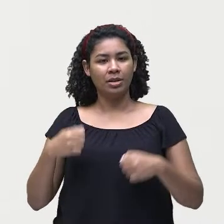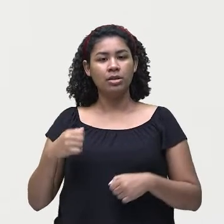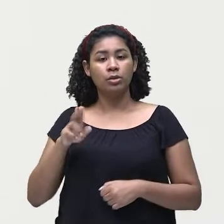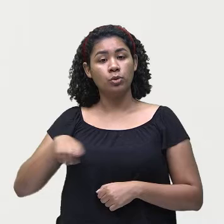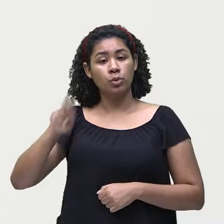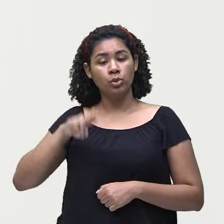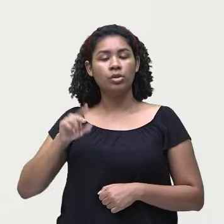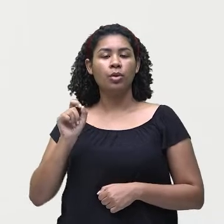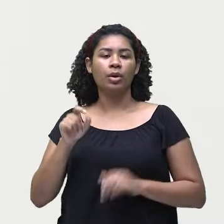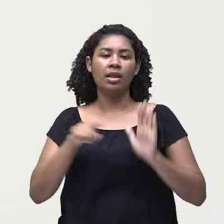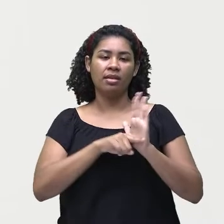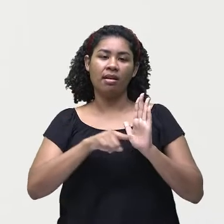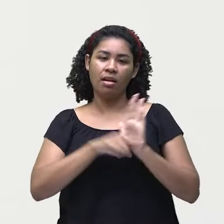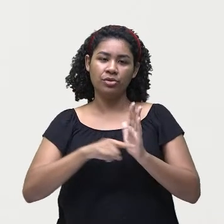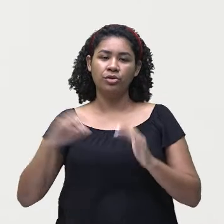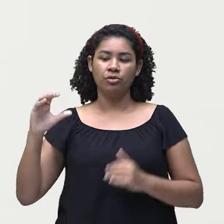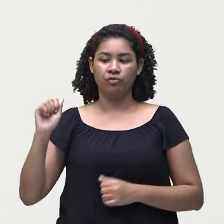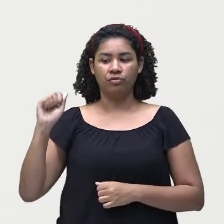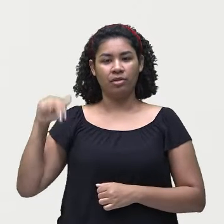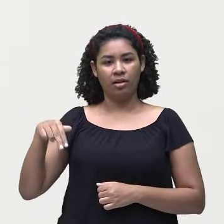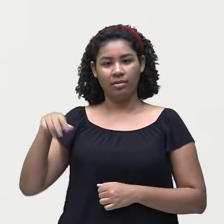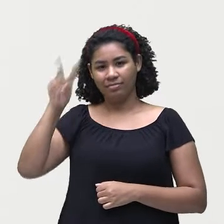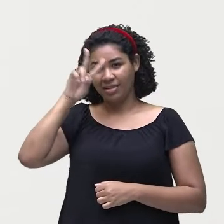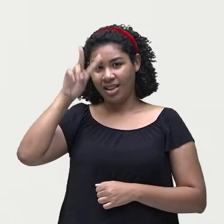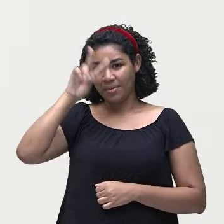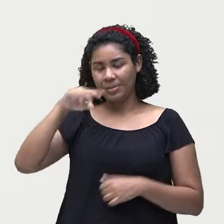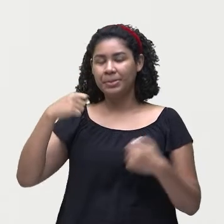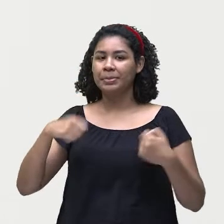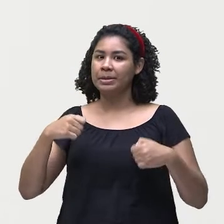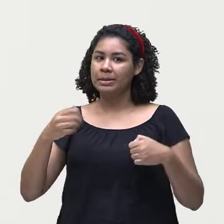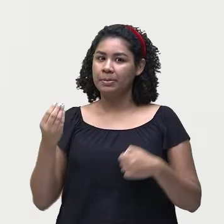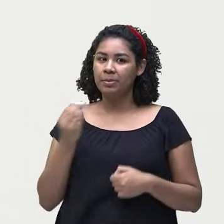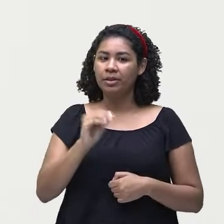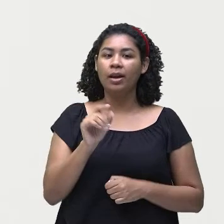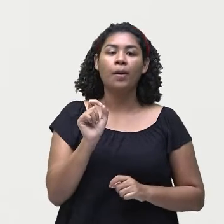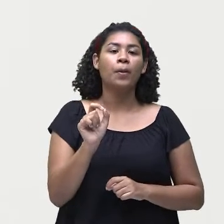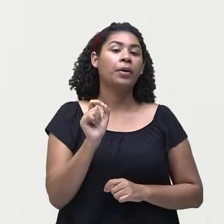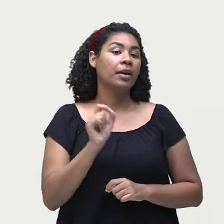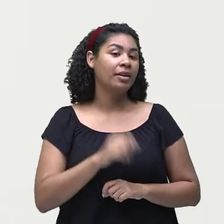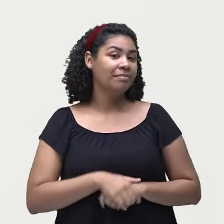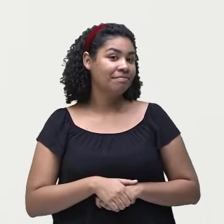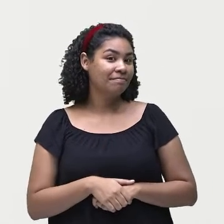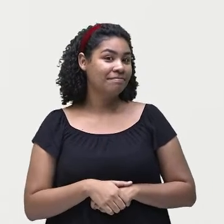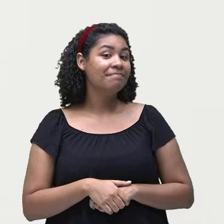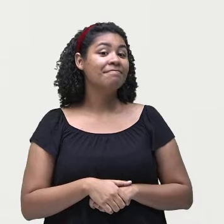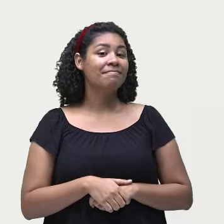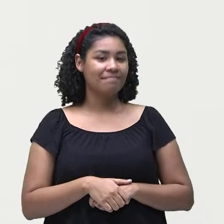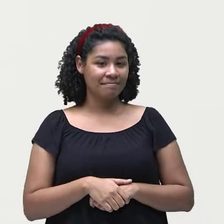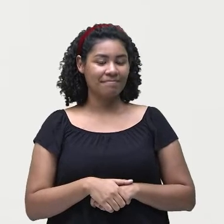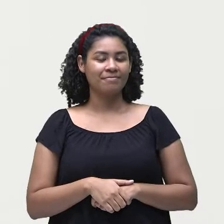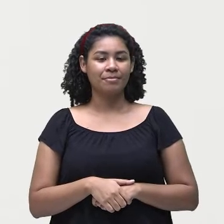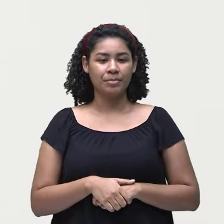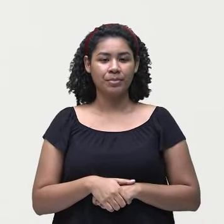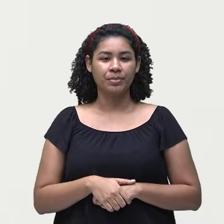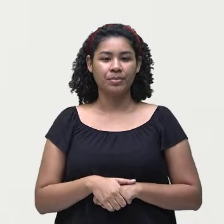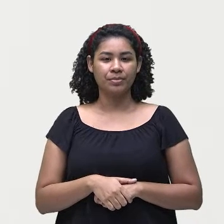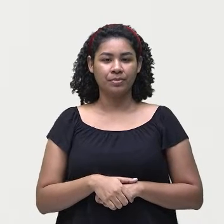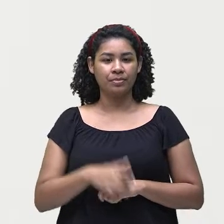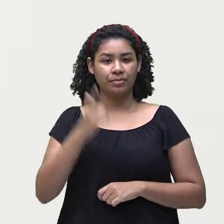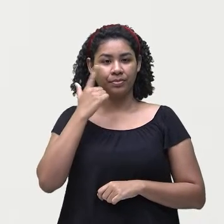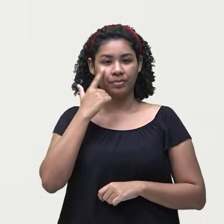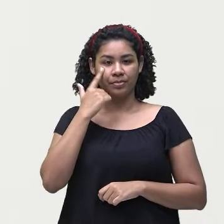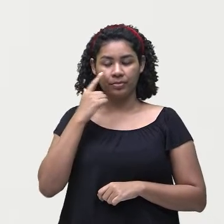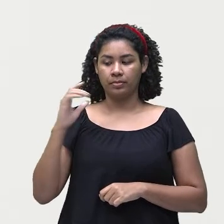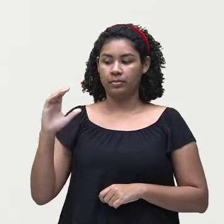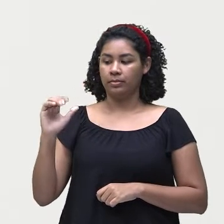eu vou usar para formar essa frase na forma negativa? Eu vou usar o can't.